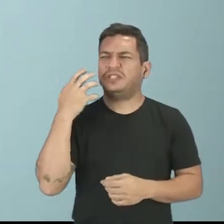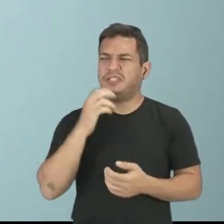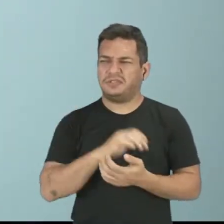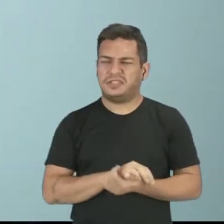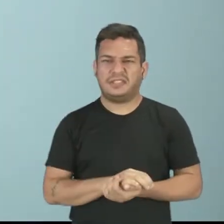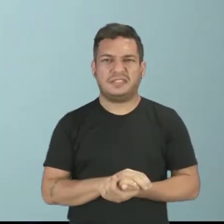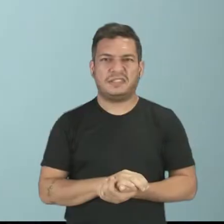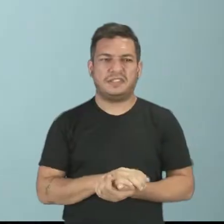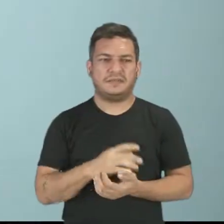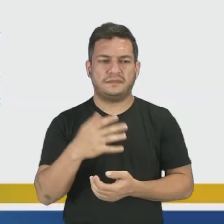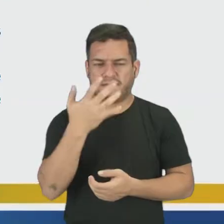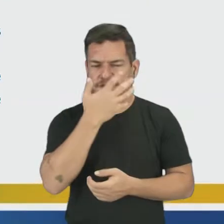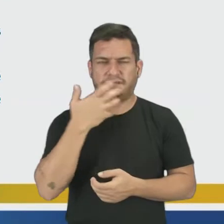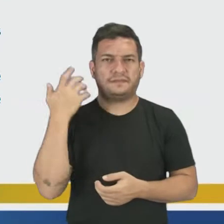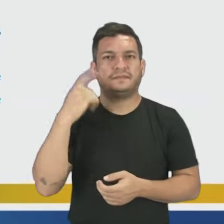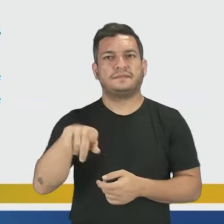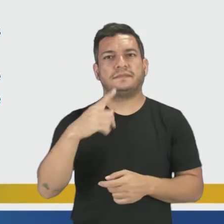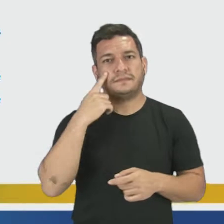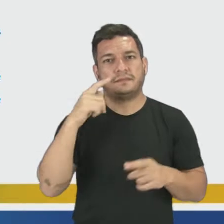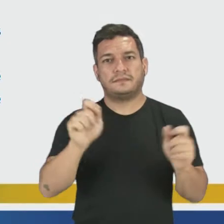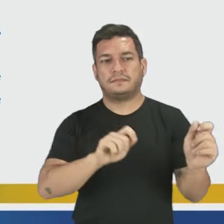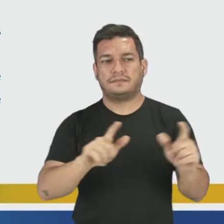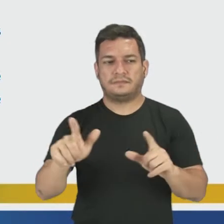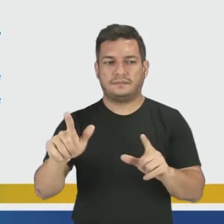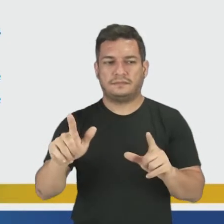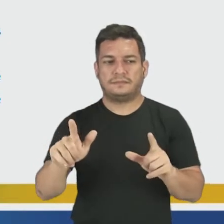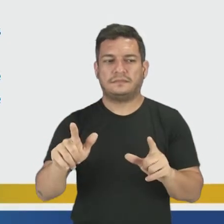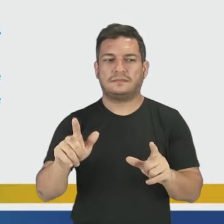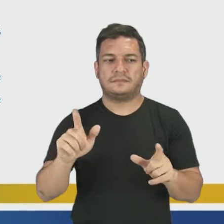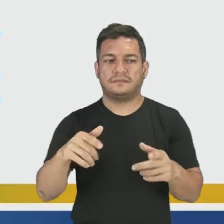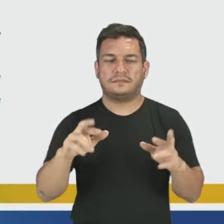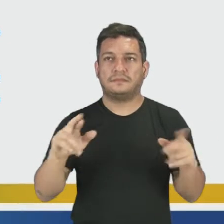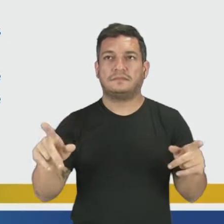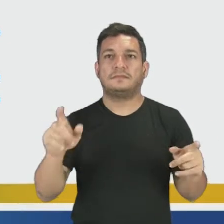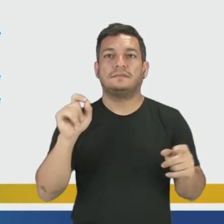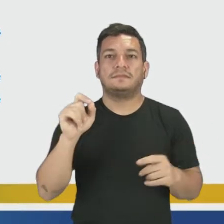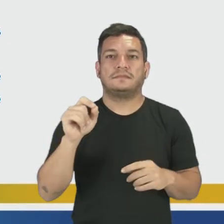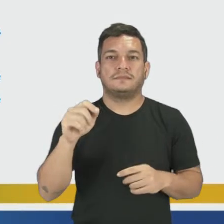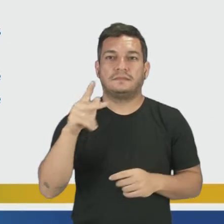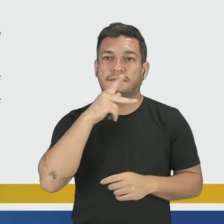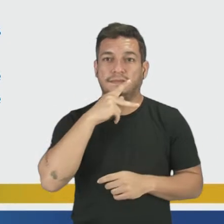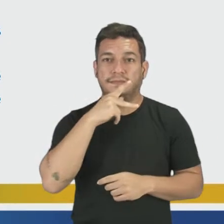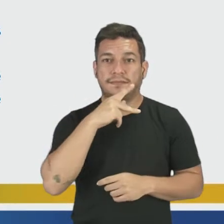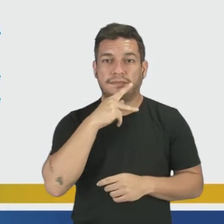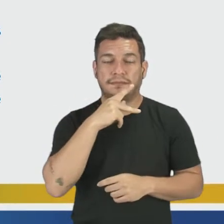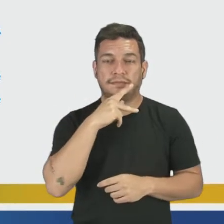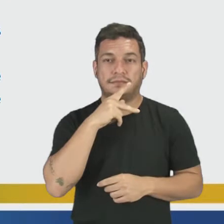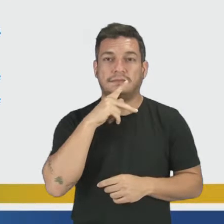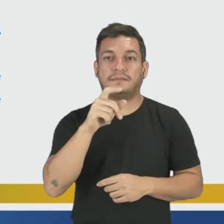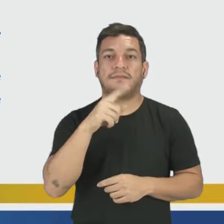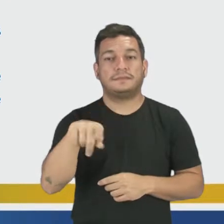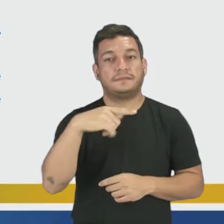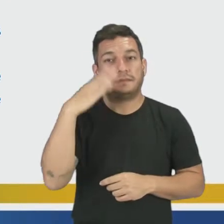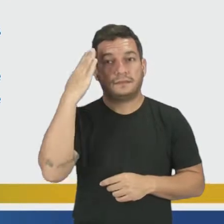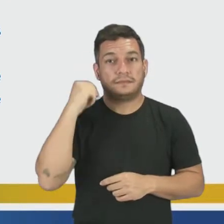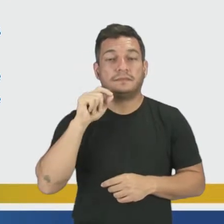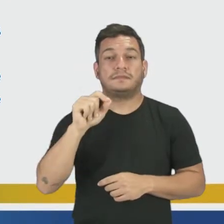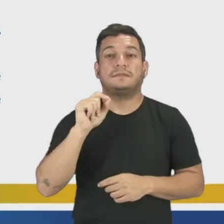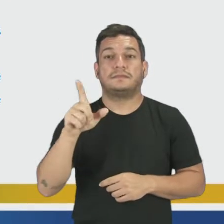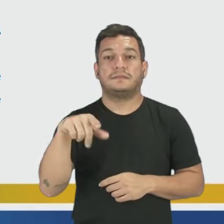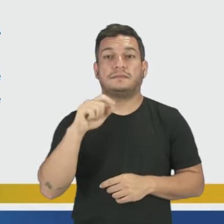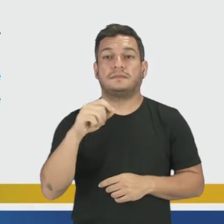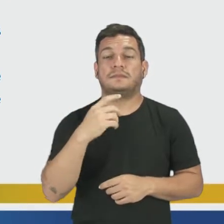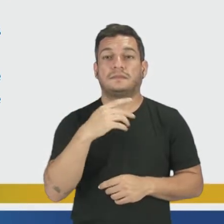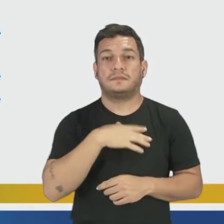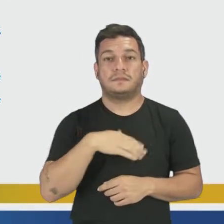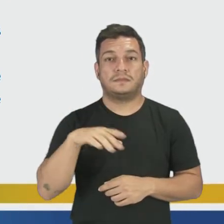definição que vocês estão vendo aí no slide de vocês, de Platão. Platão, vocês sabem que é considerado